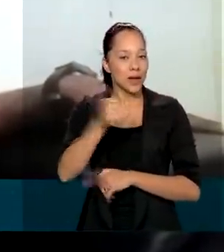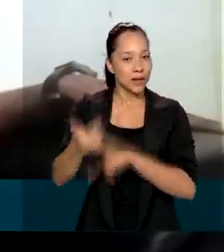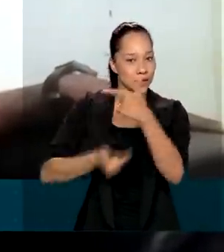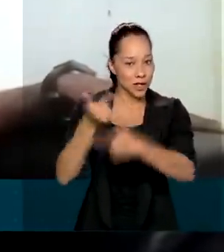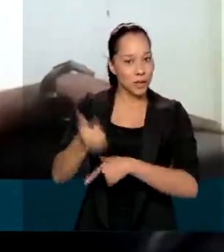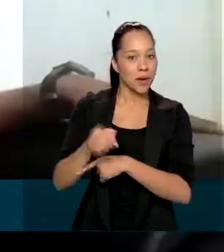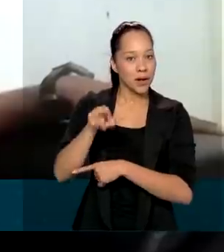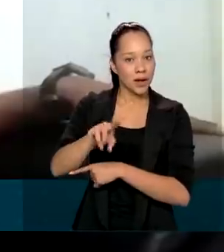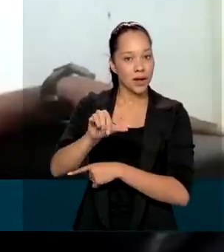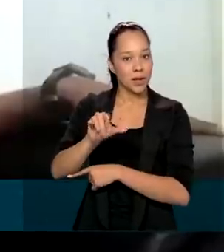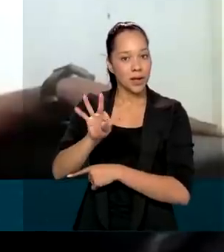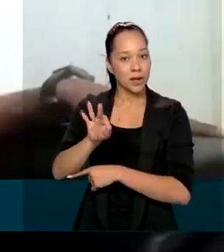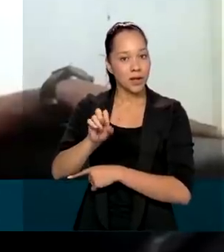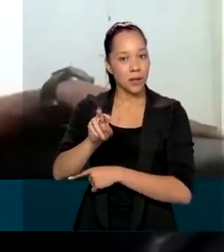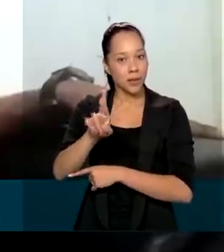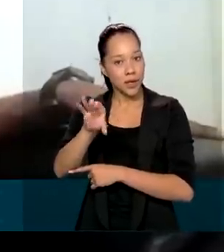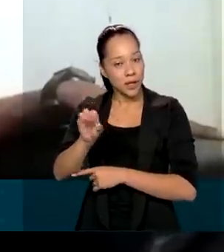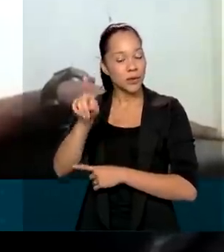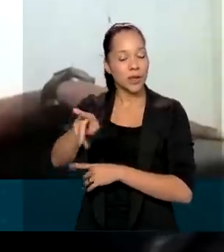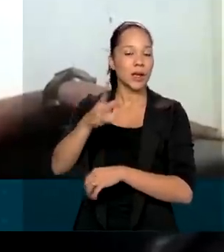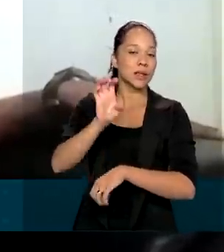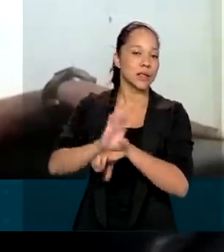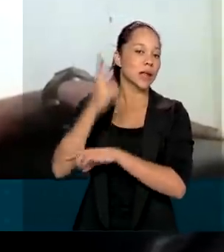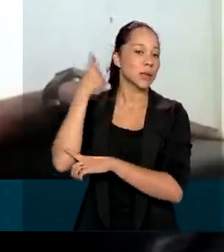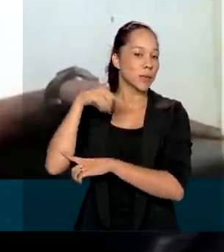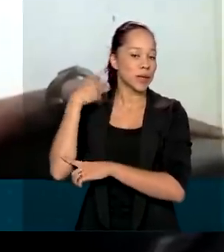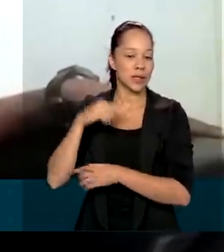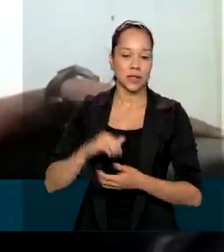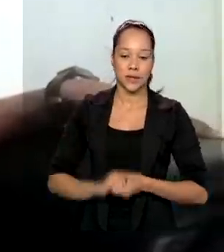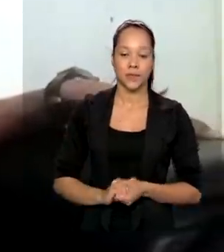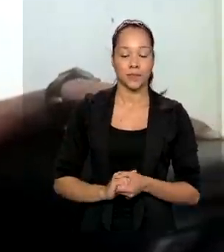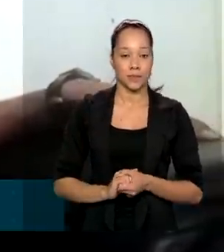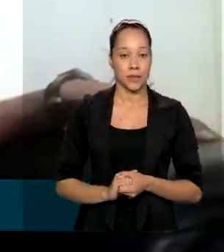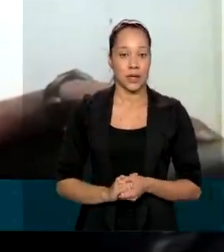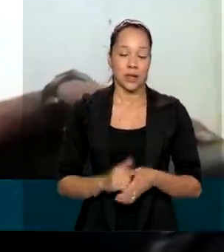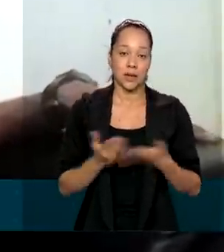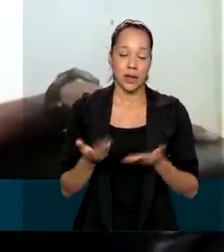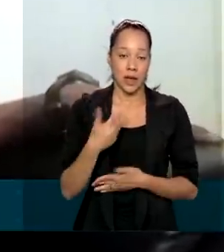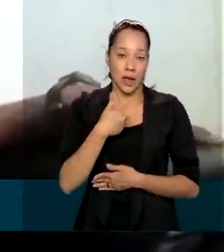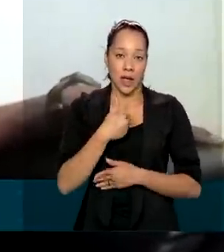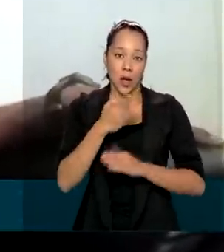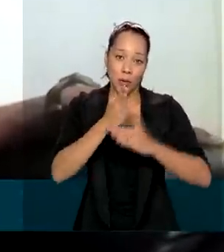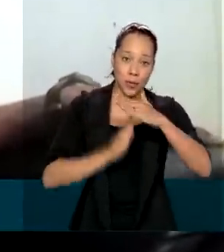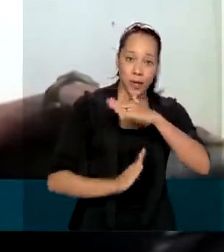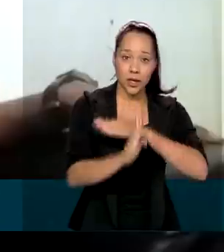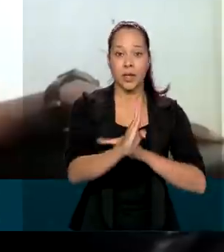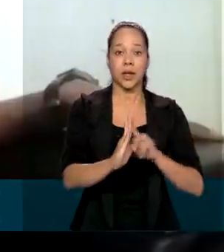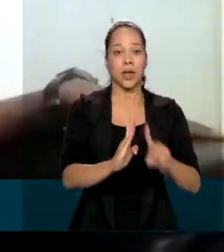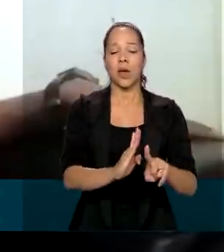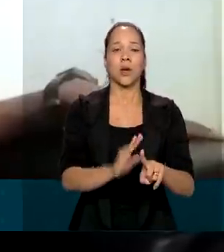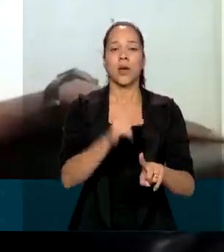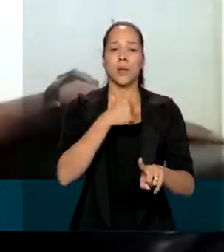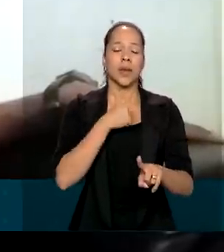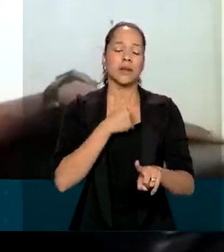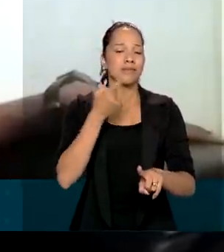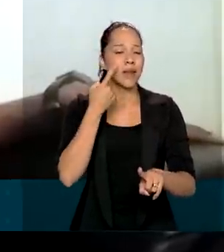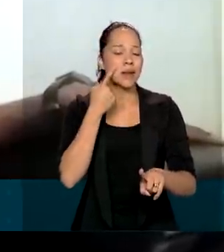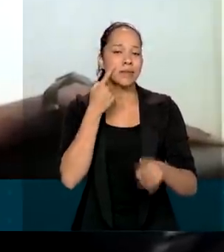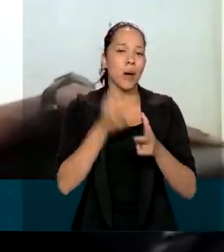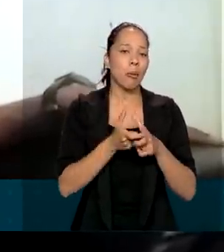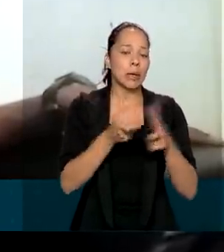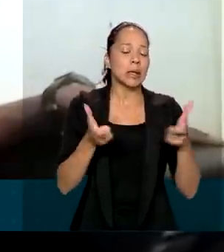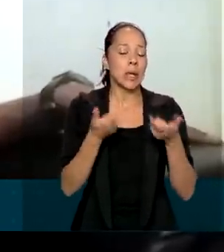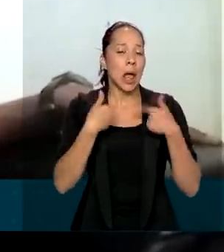em Itabirito, em Minas Gerais. Eu migrei por o futuro das melhores crianças, que